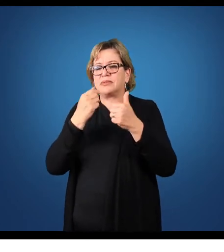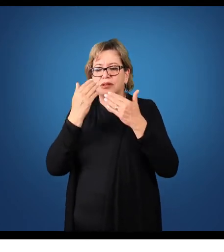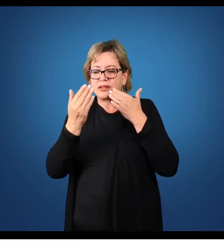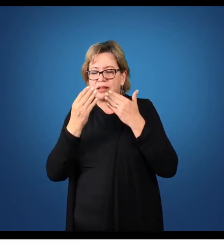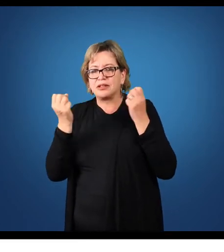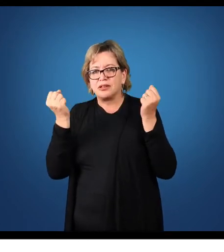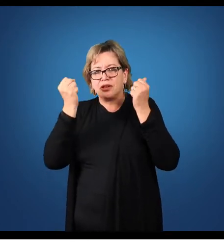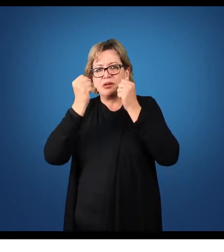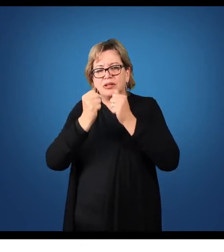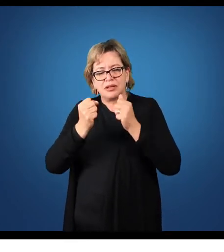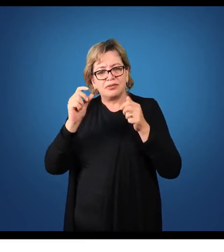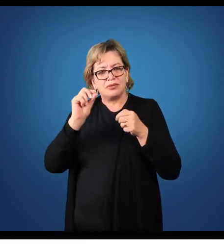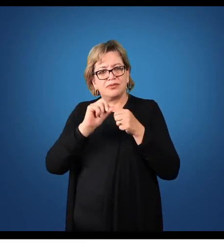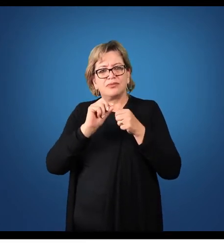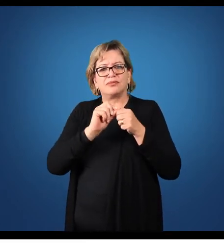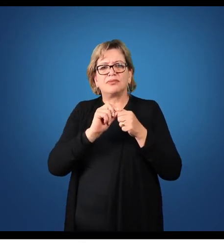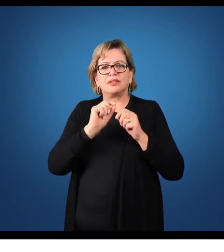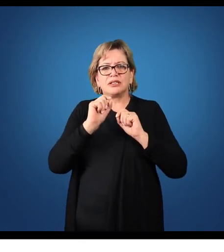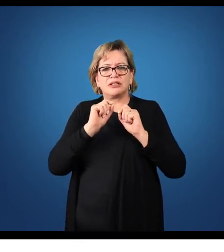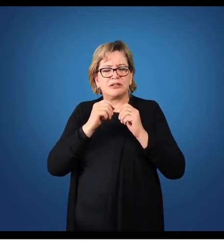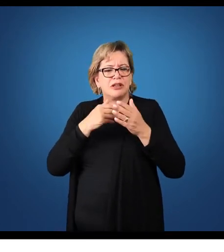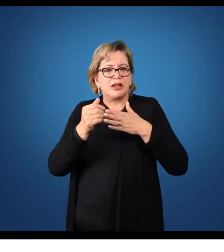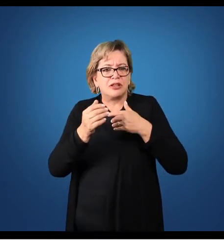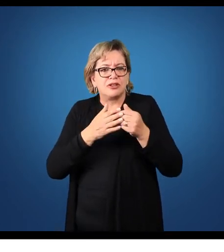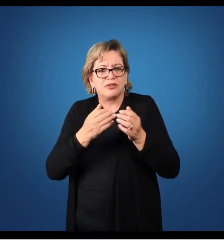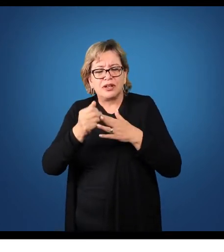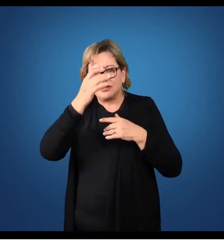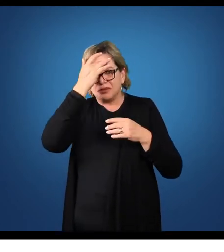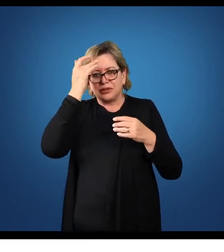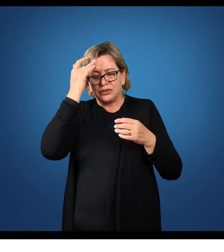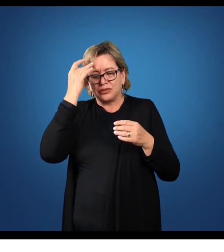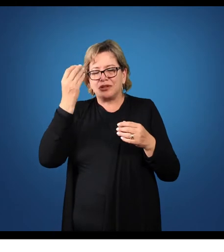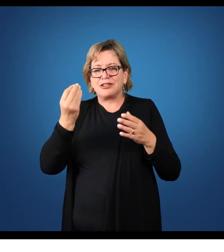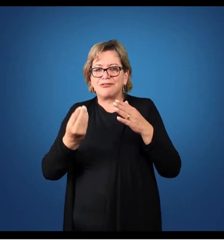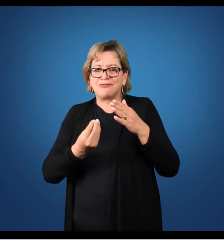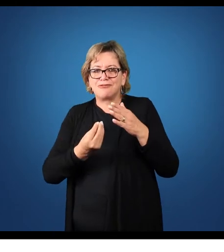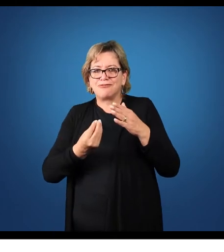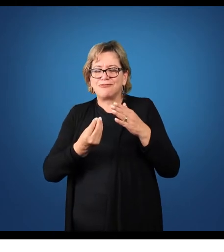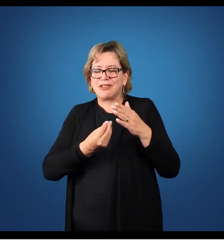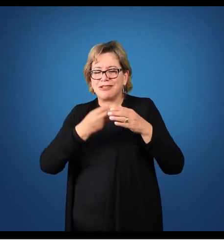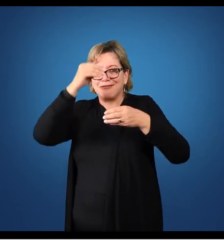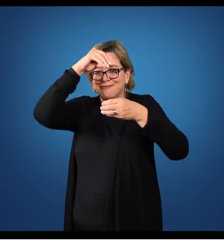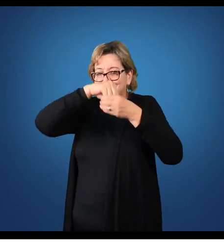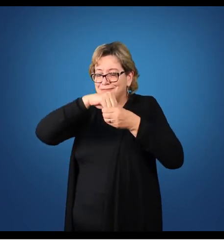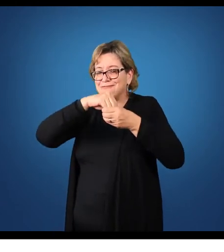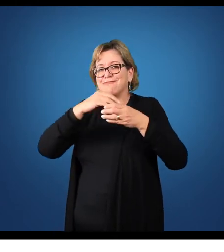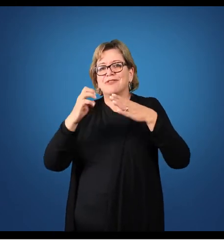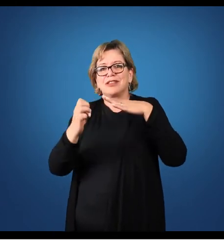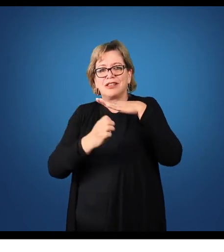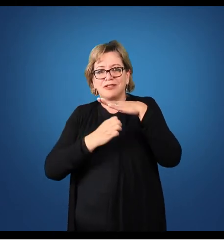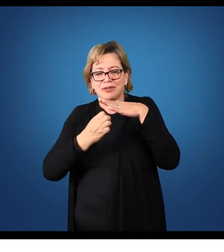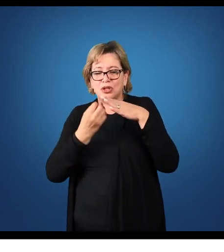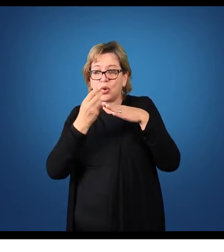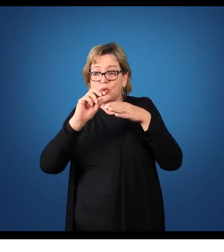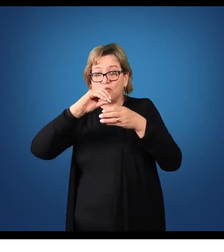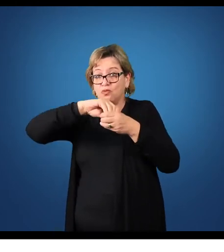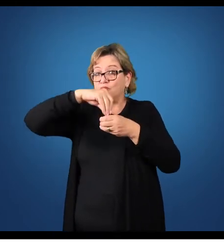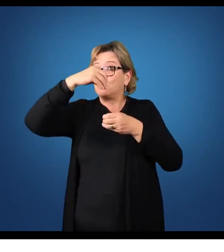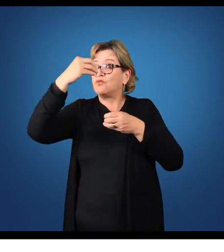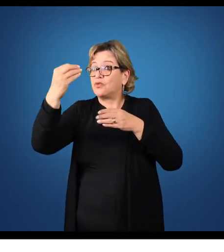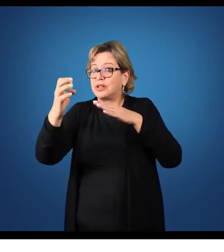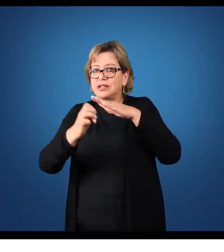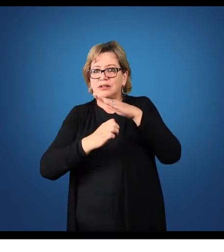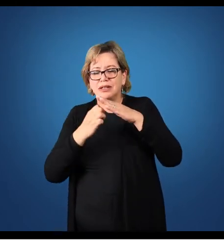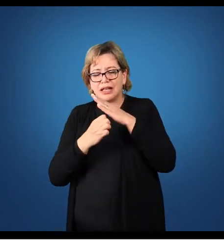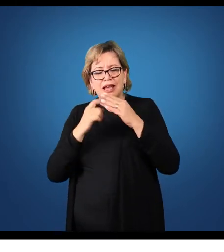feita, e isto vale tanto para usuários internos quanto usuários externos, é analisar a empresa